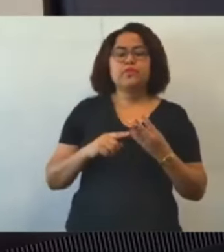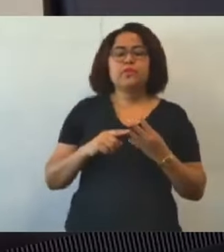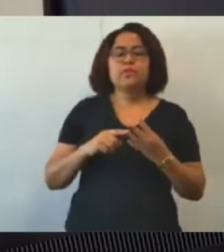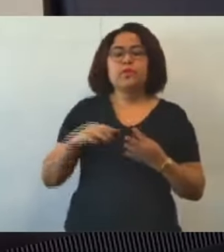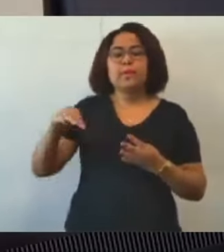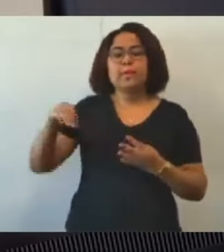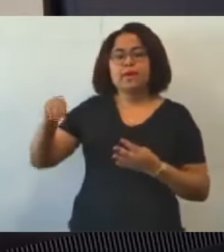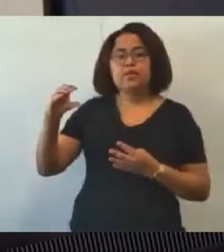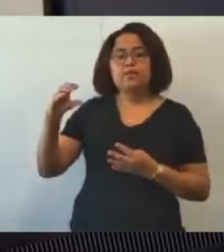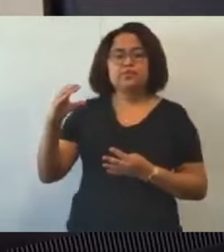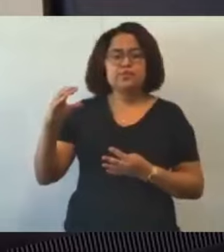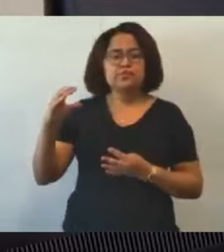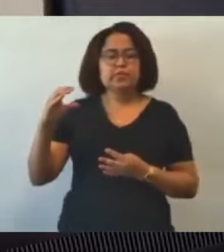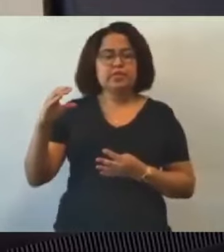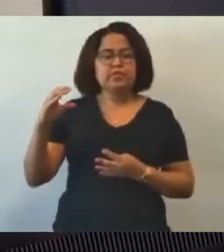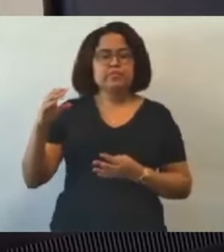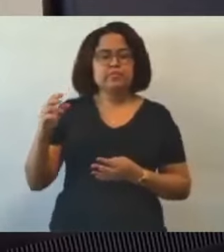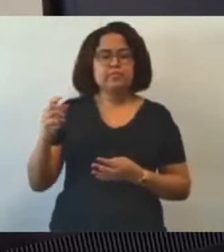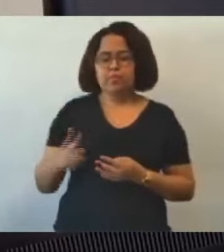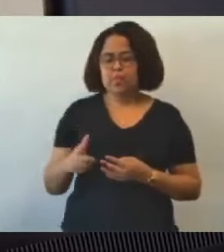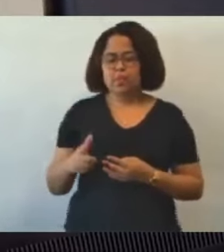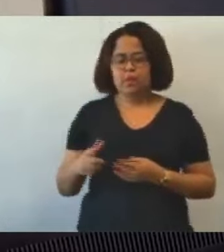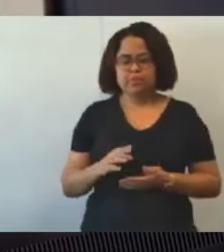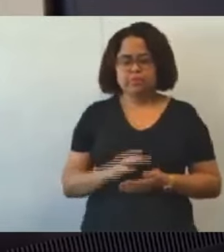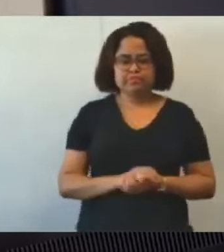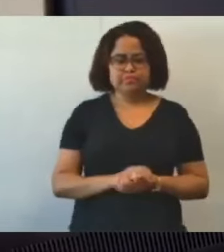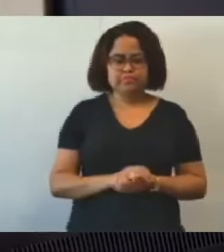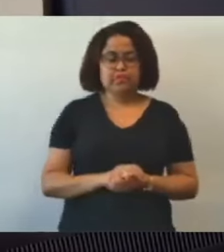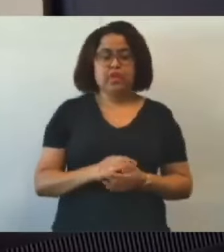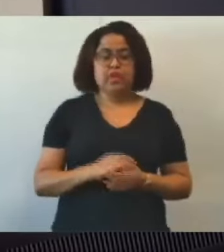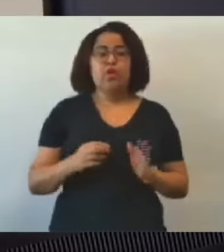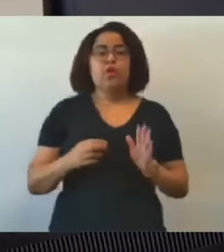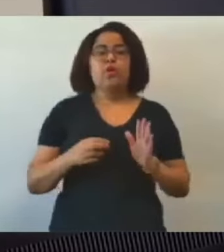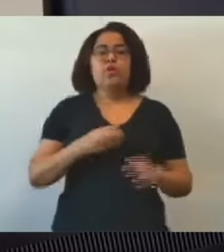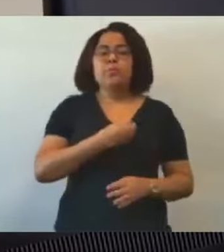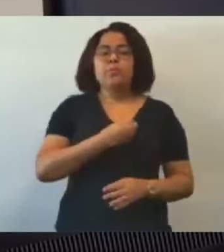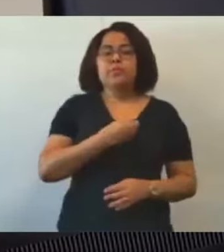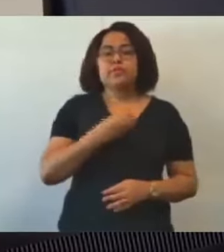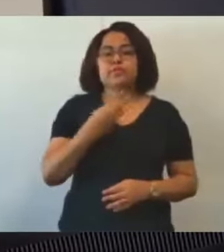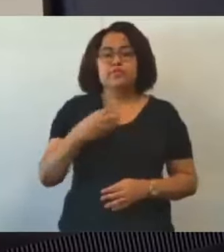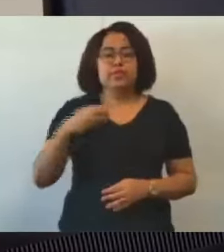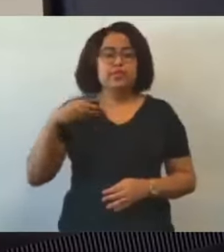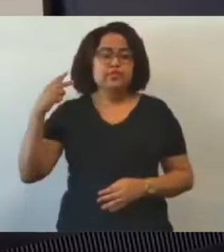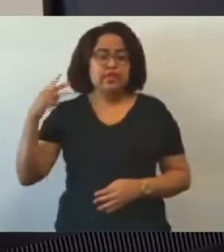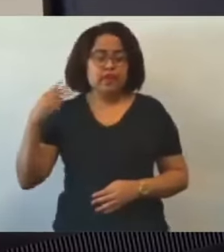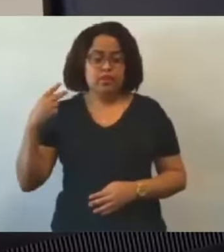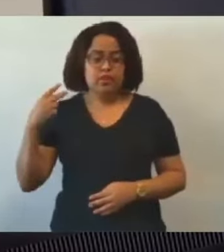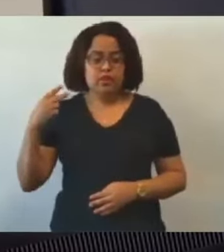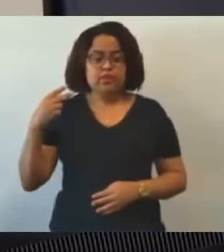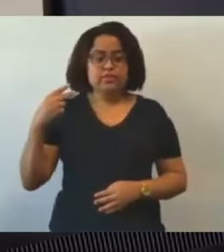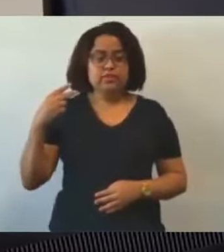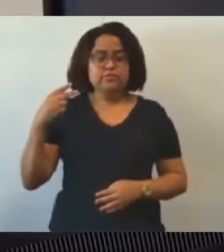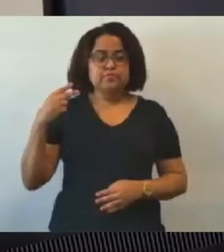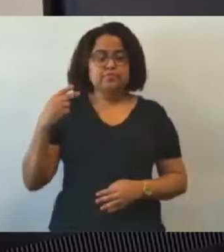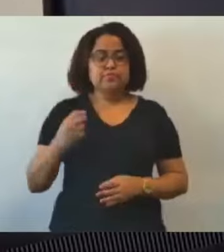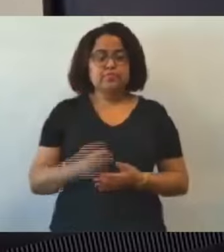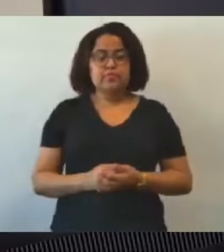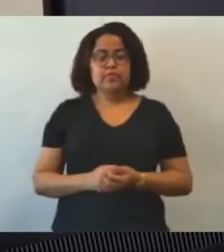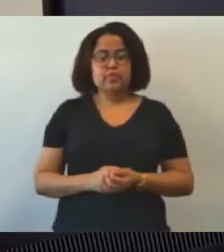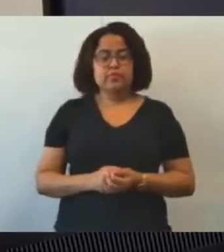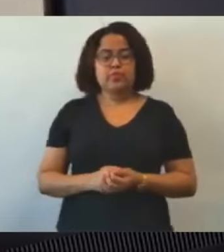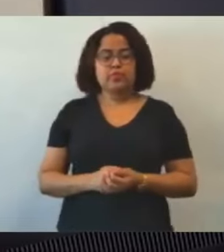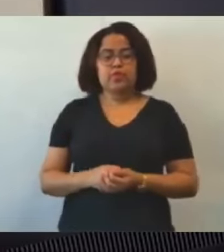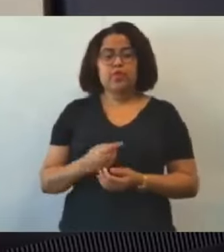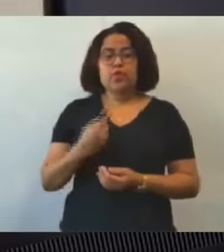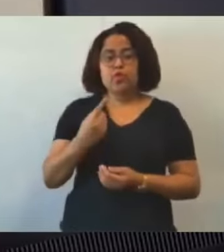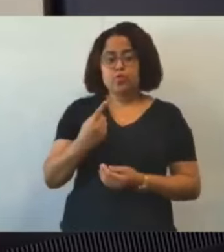Muito bem. Então, com a presença de três vereadores e dois vereadores presentes e